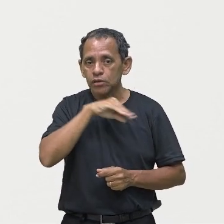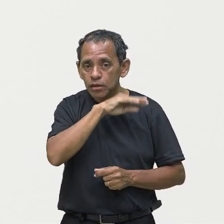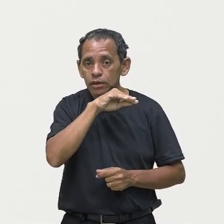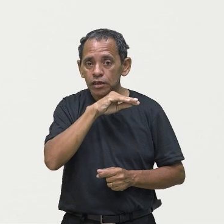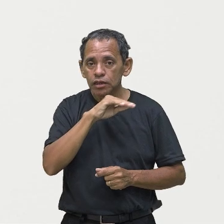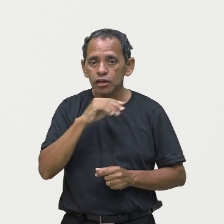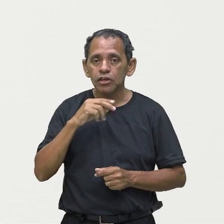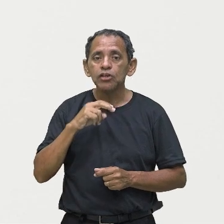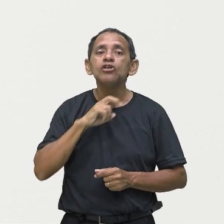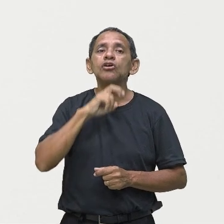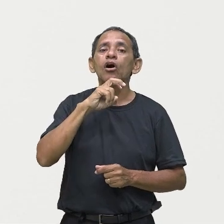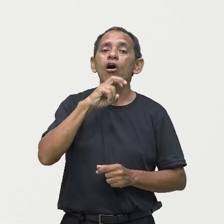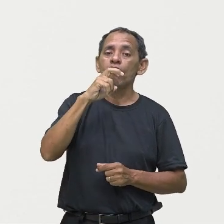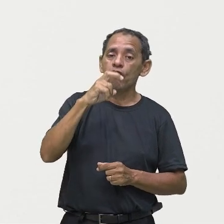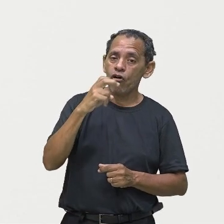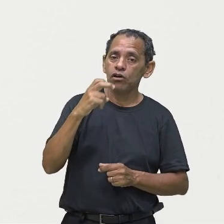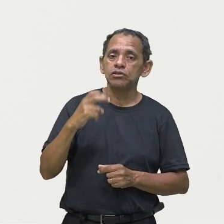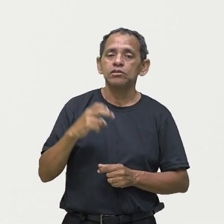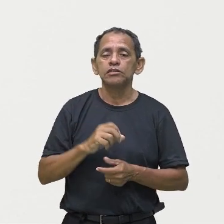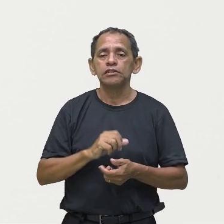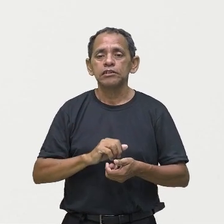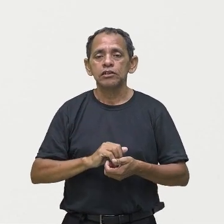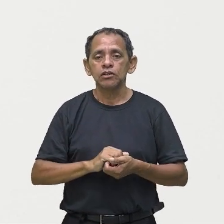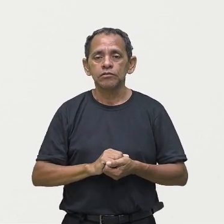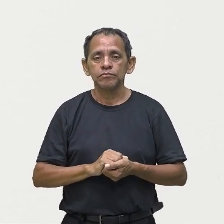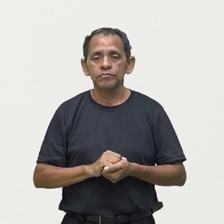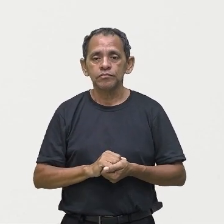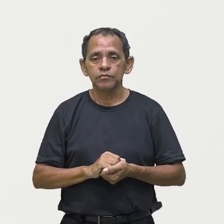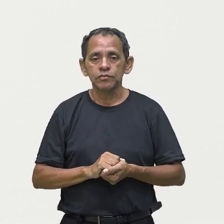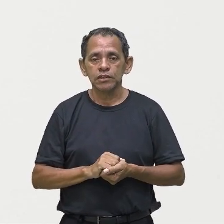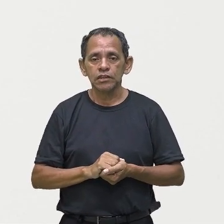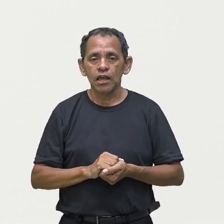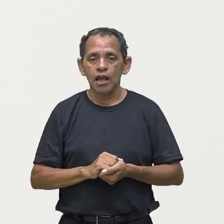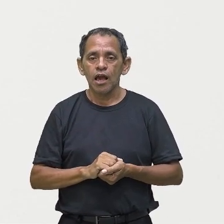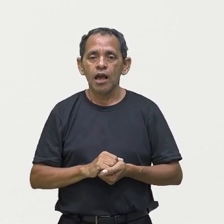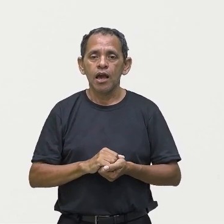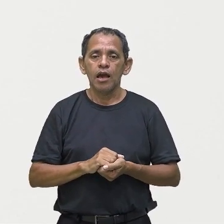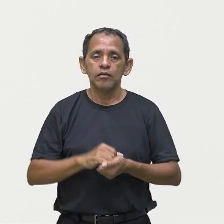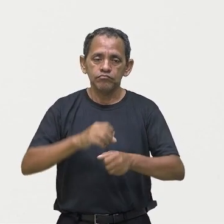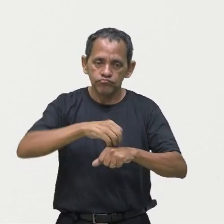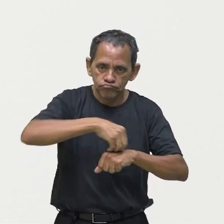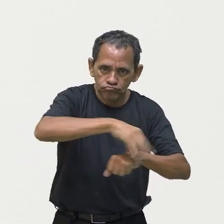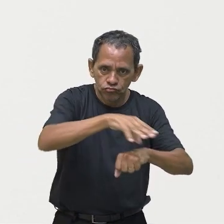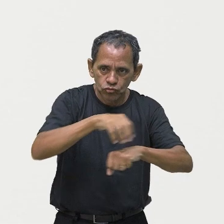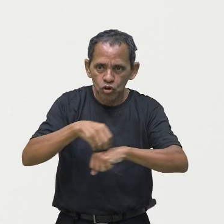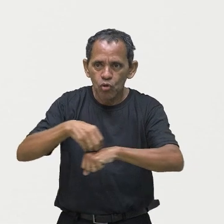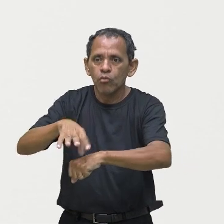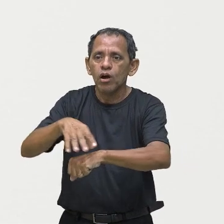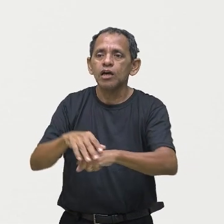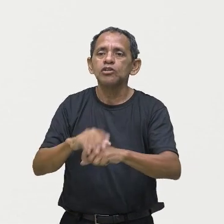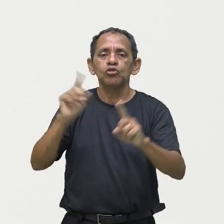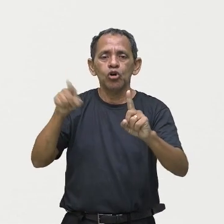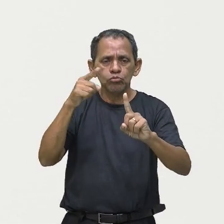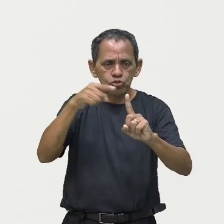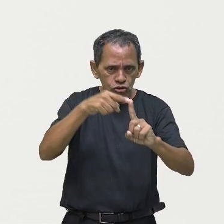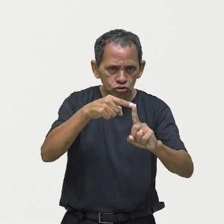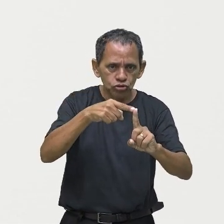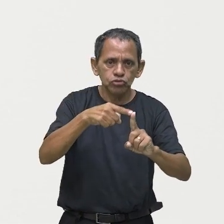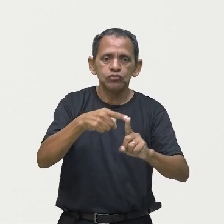se articula, tudo isso vai passar informação. A essa combinação,